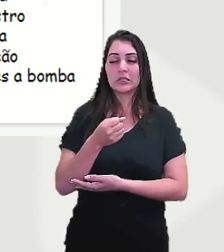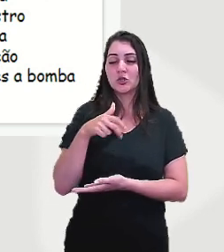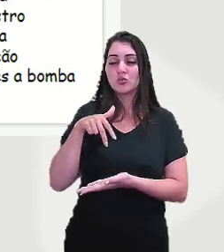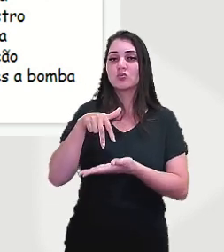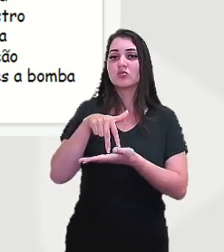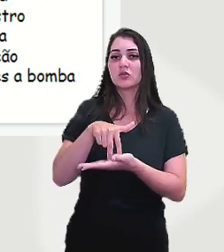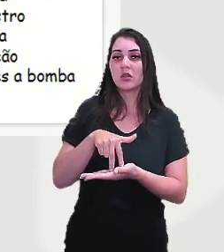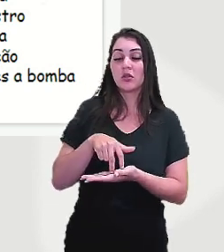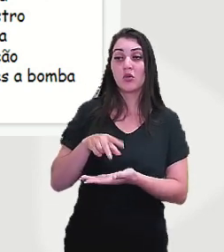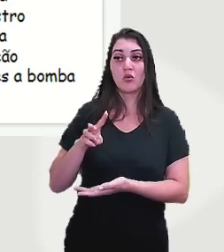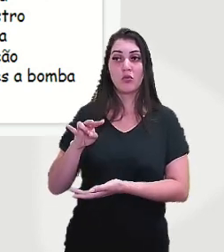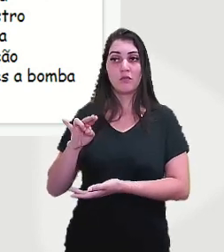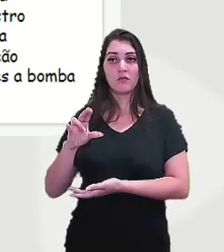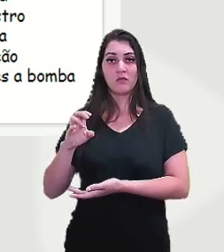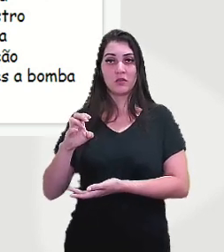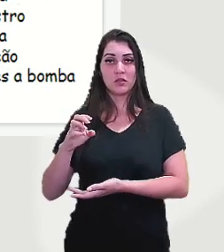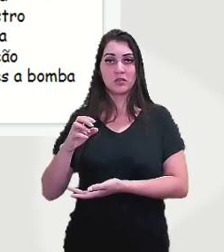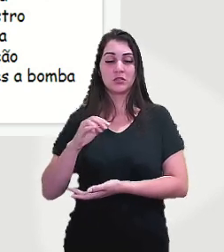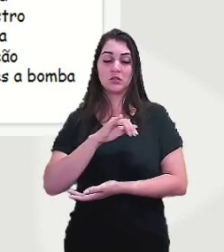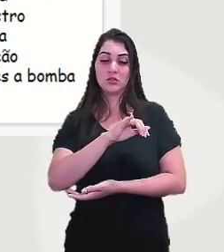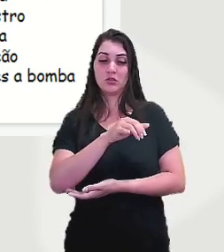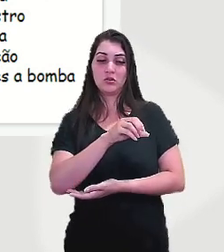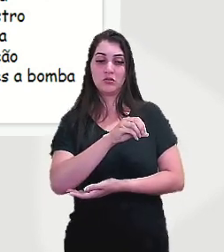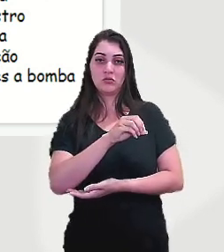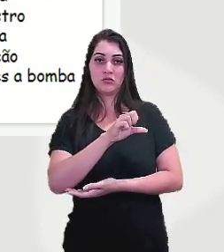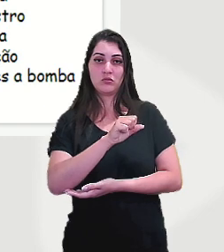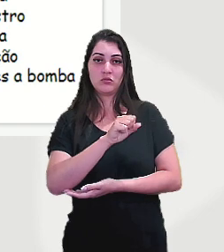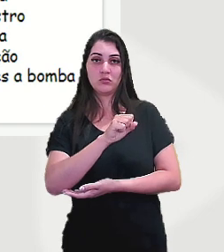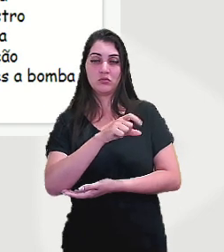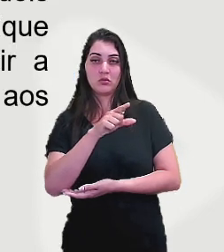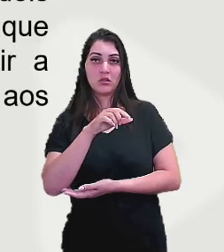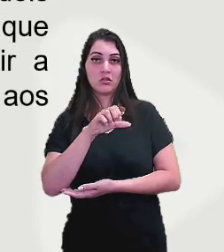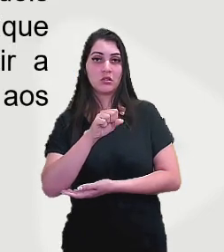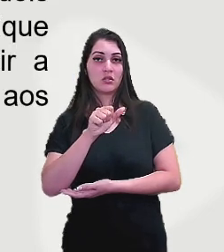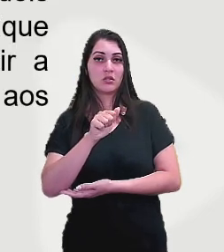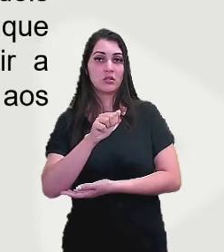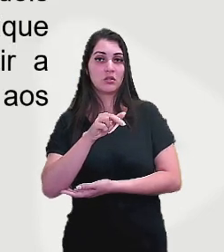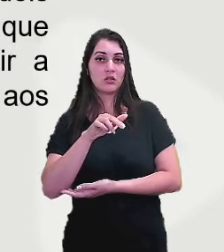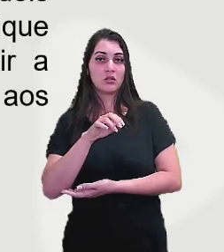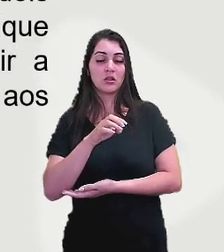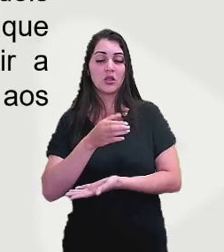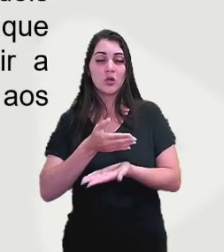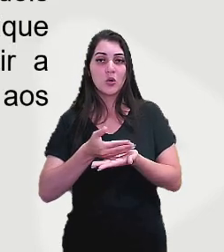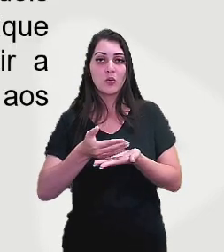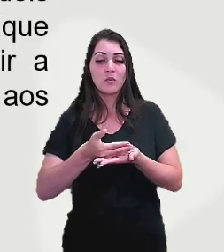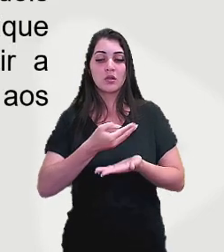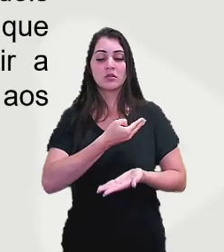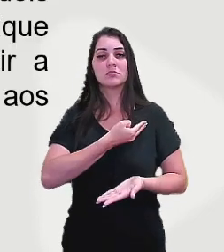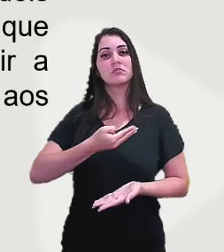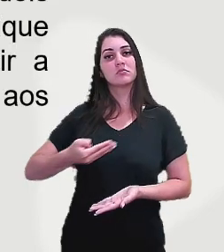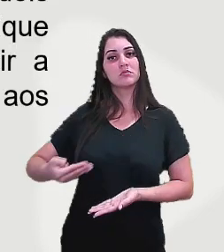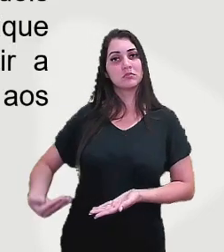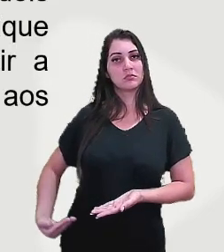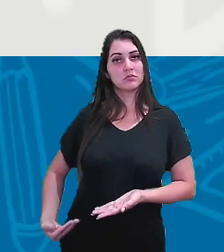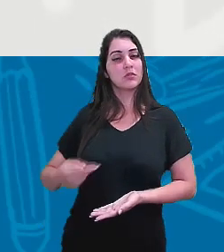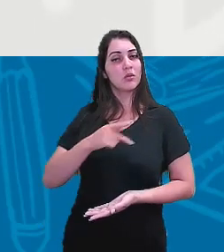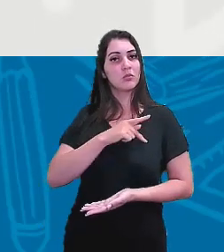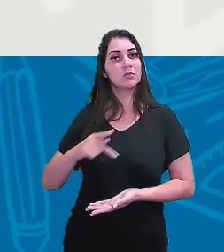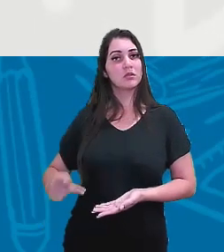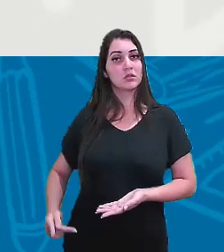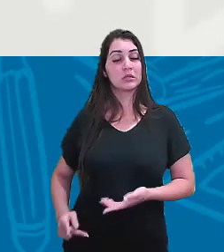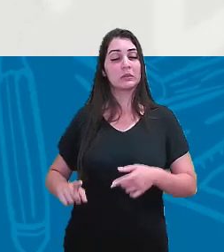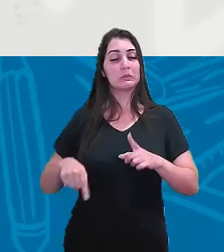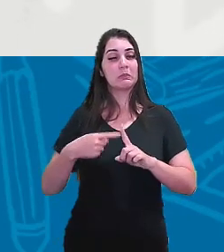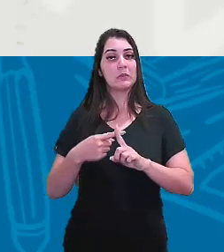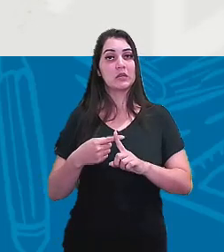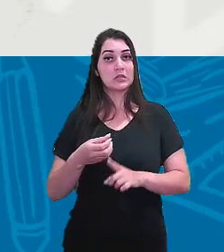o José Sarney, passa a ser presidente. Mas a nova república só vai se